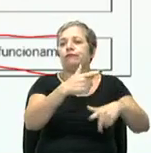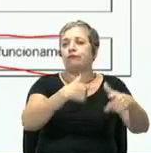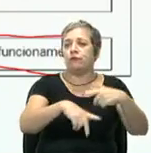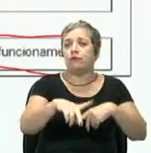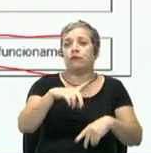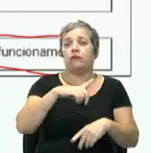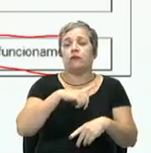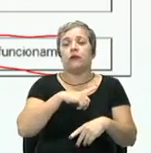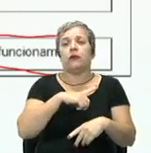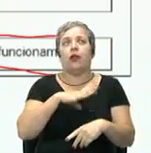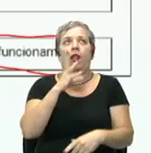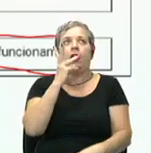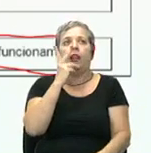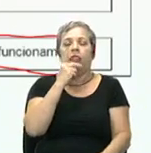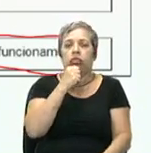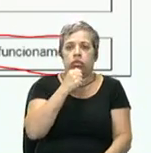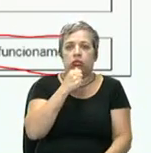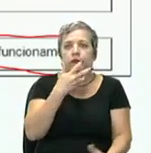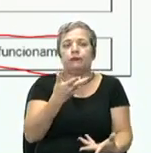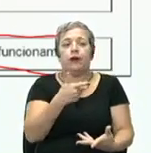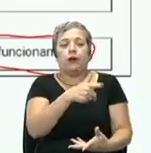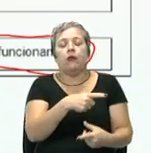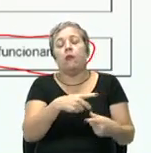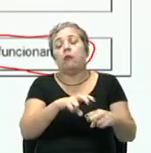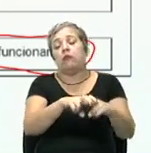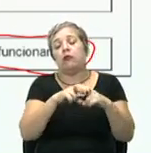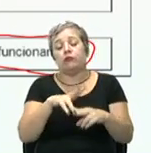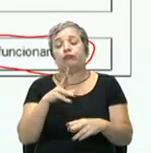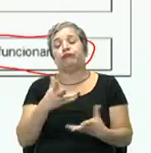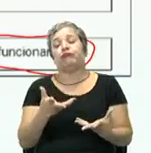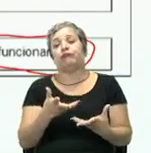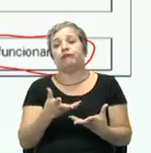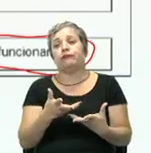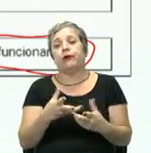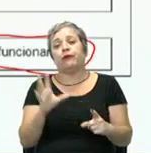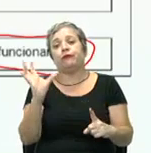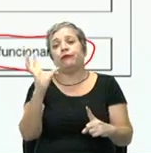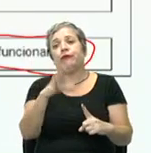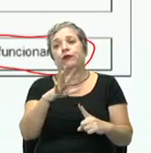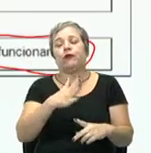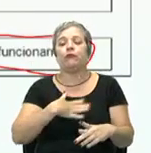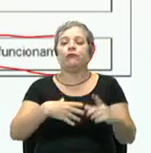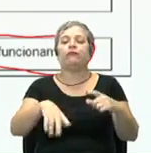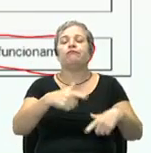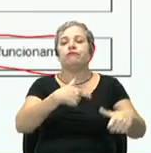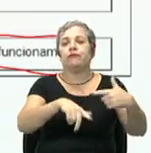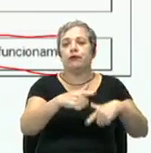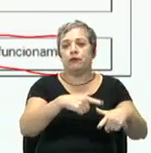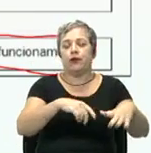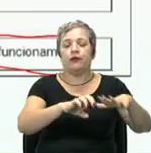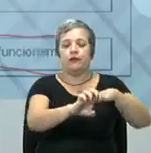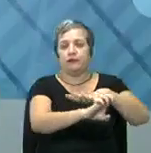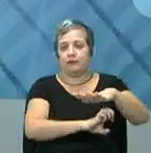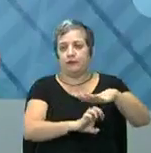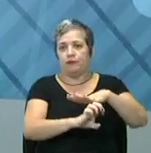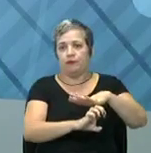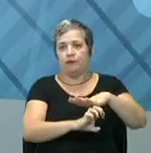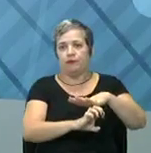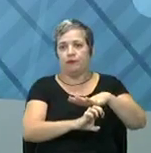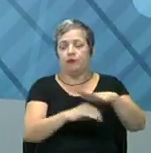Eu tenho uma demora maior. E essa demora maior vai afetar o meu trabalho dentro da organização.